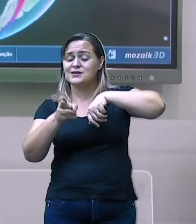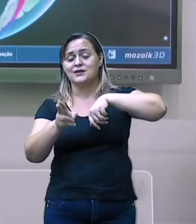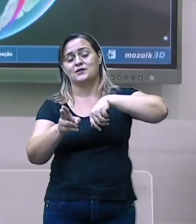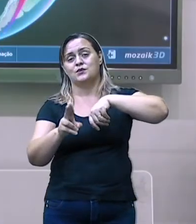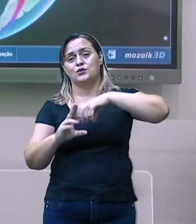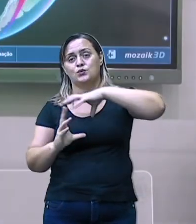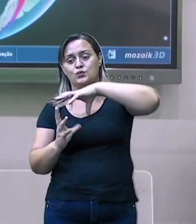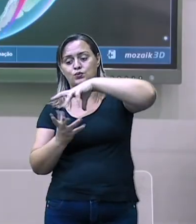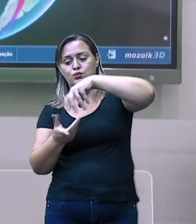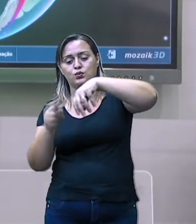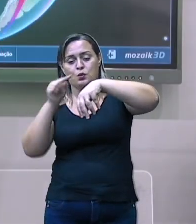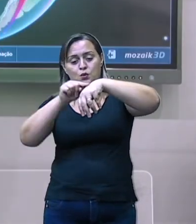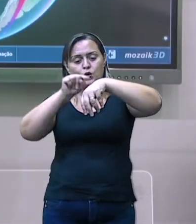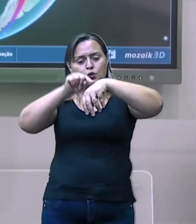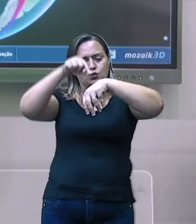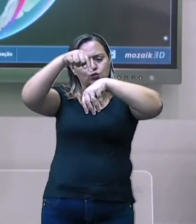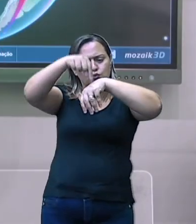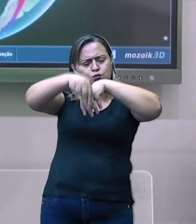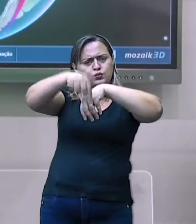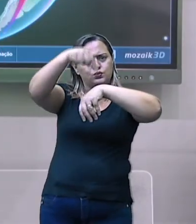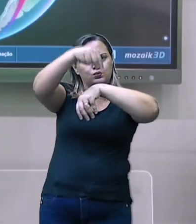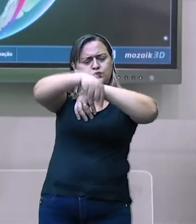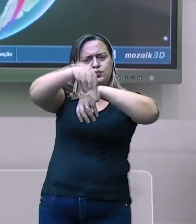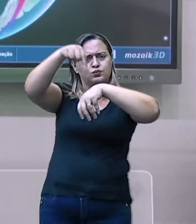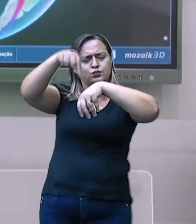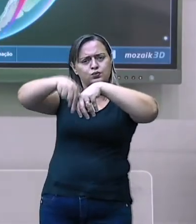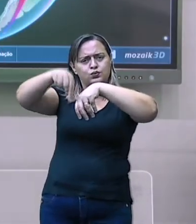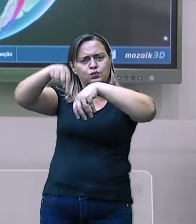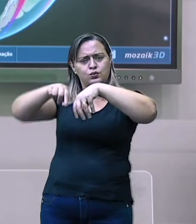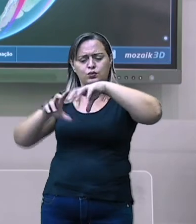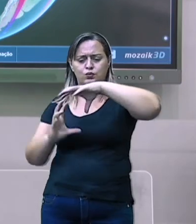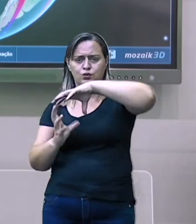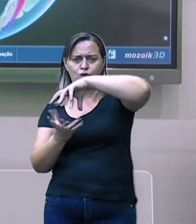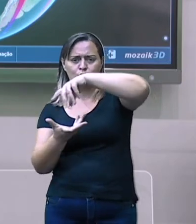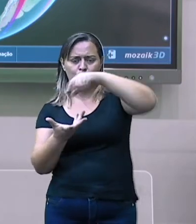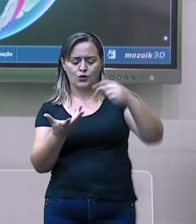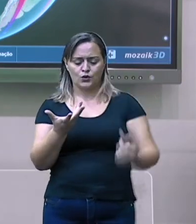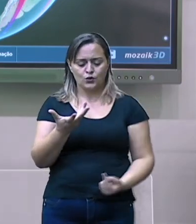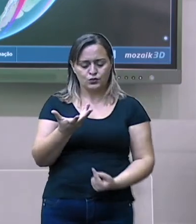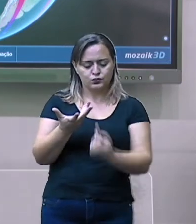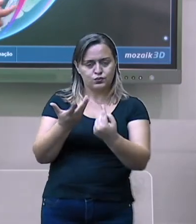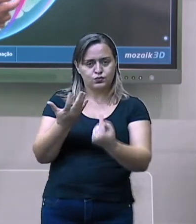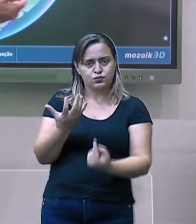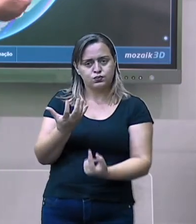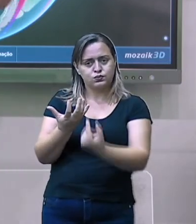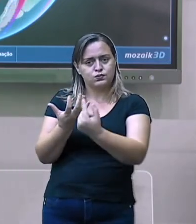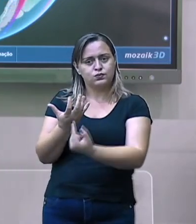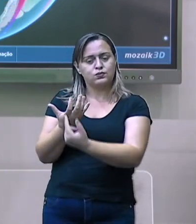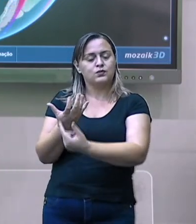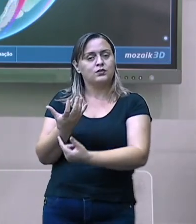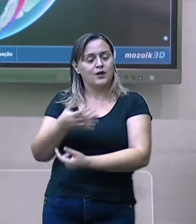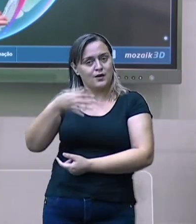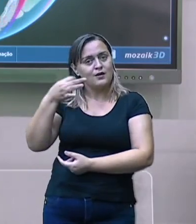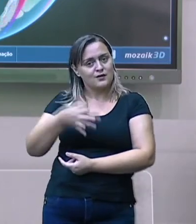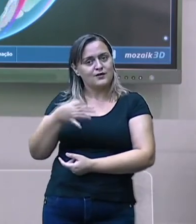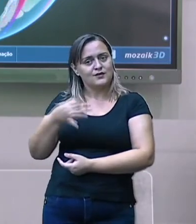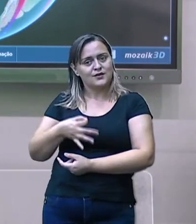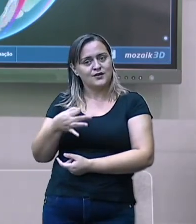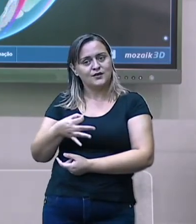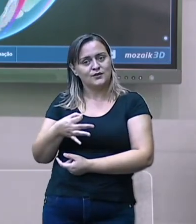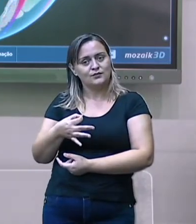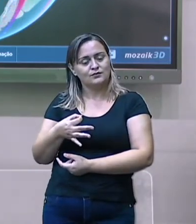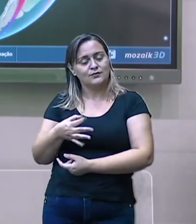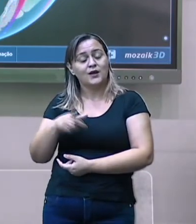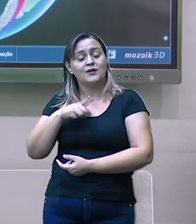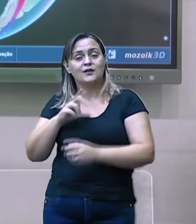Mas, se você está aqui, você está na zona tropical e abaixo dos